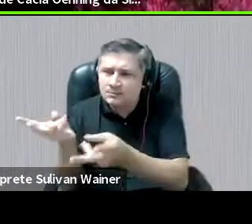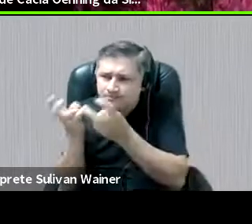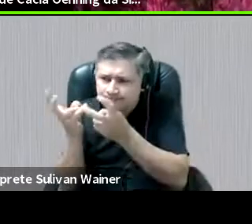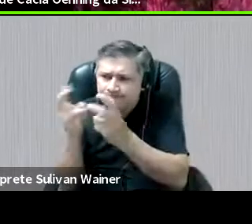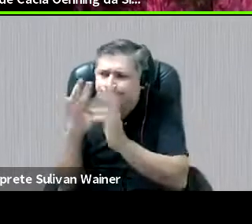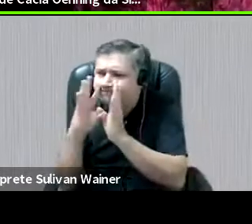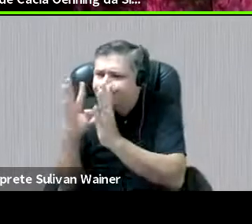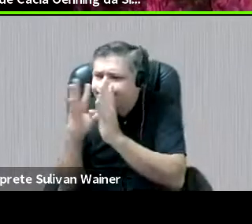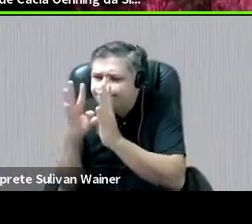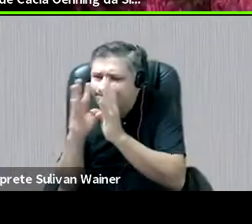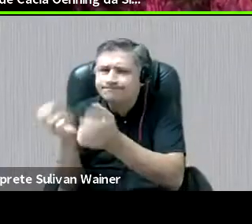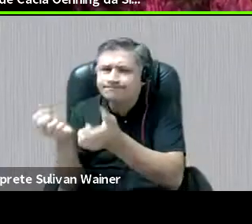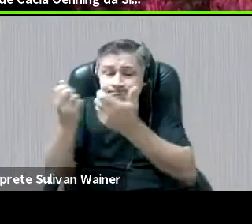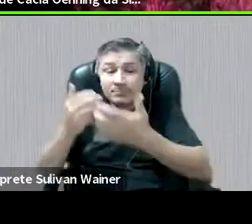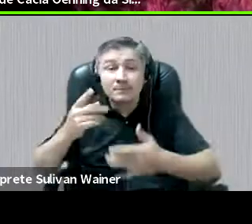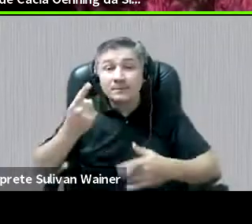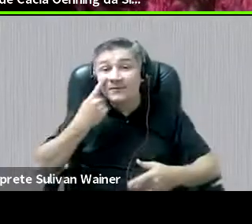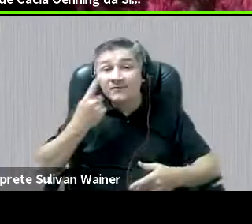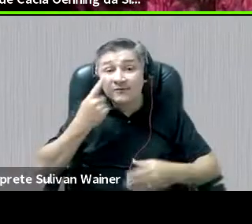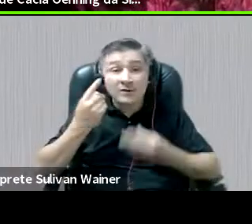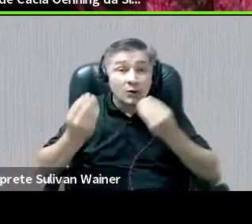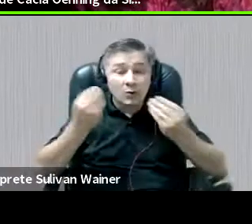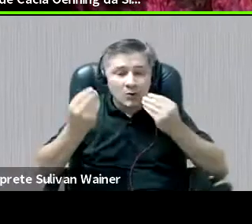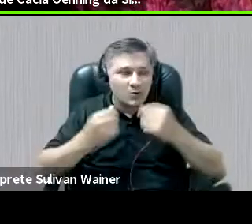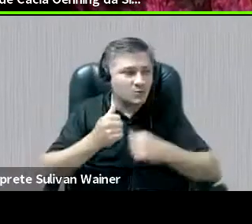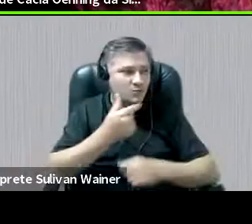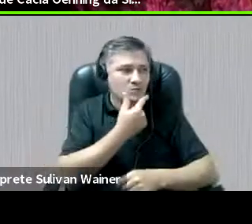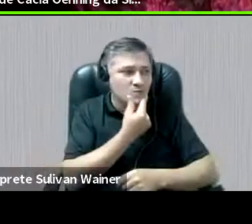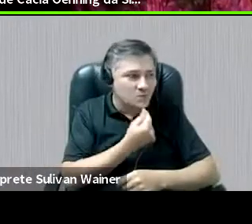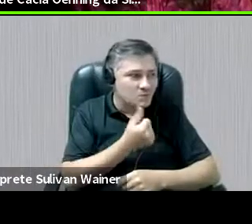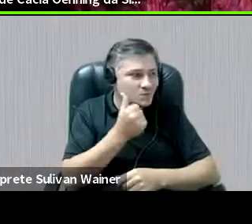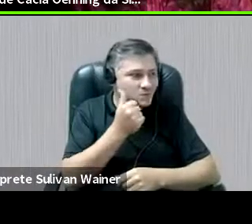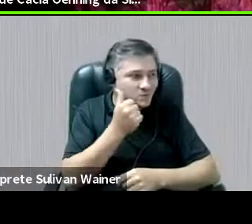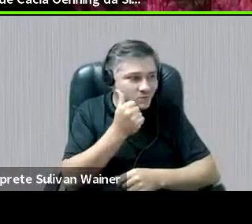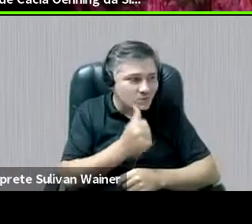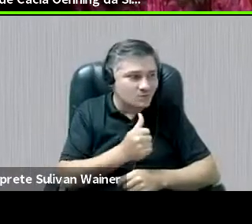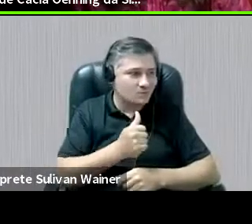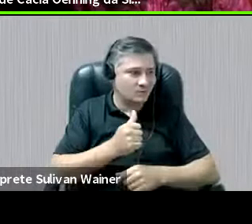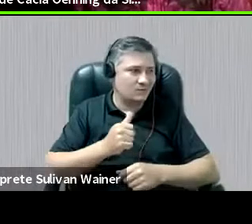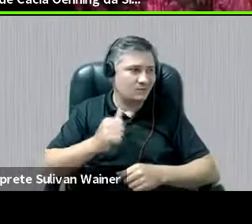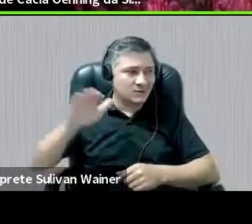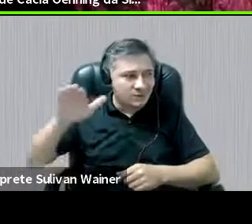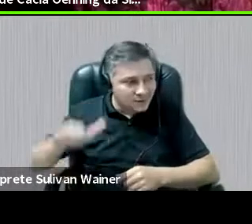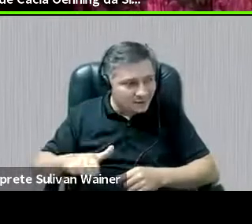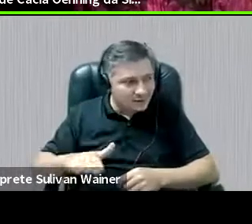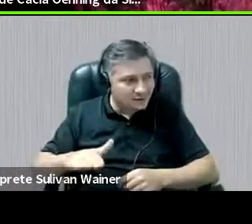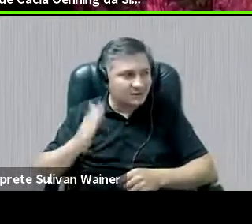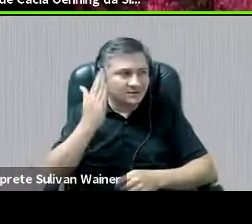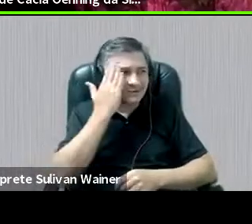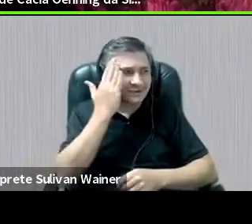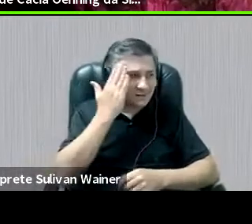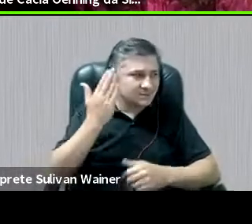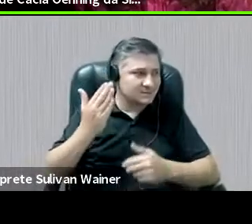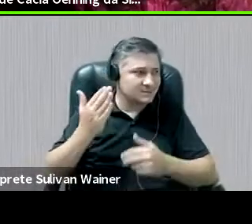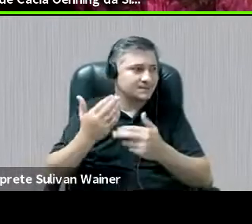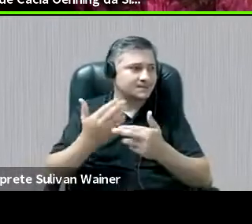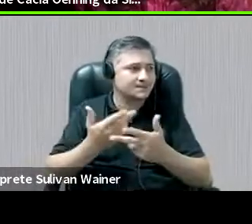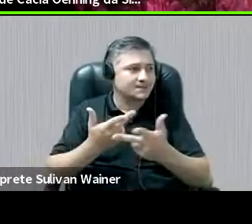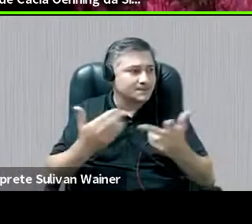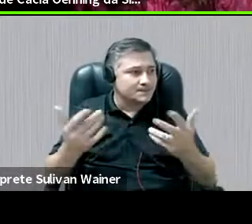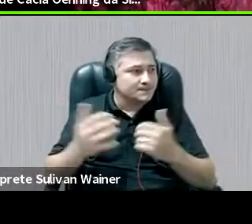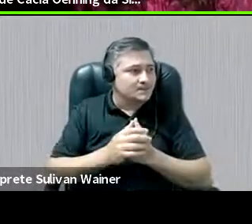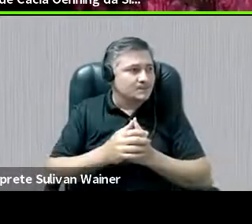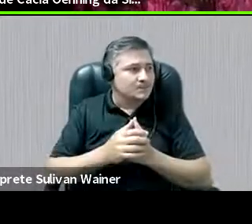ver também como as meninas e os meninos estão muito cientes de que existe uma desigualdade de gênero e